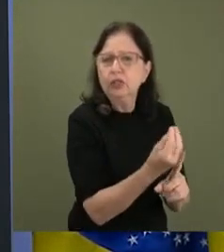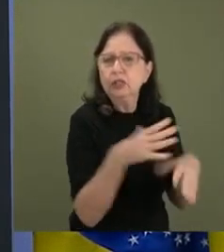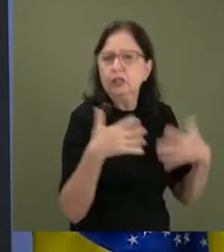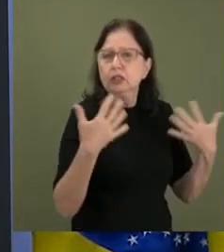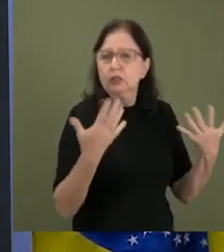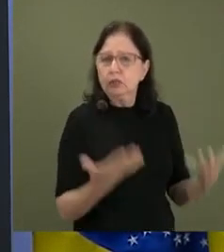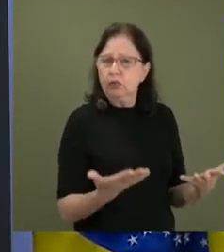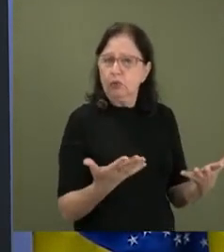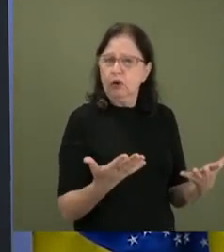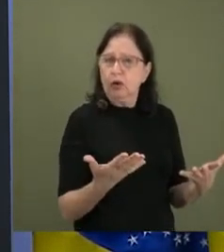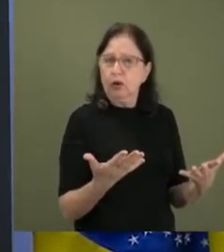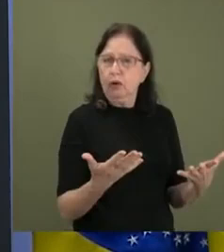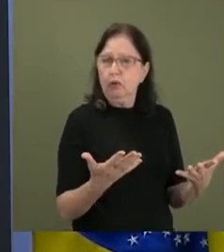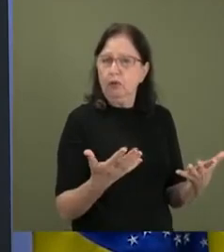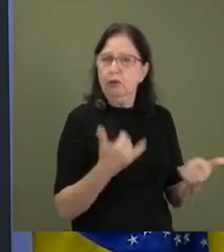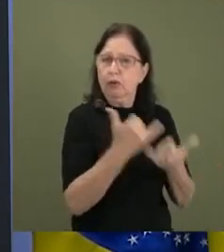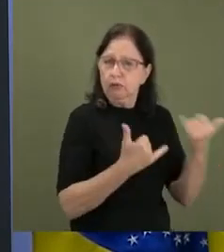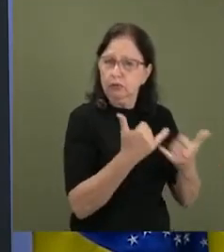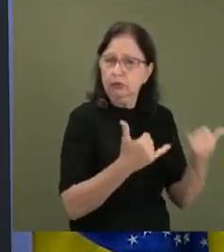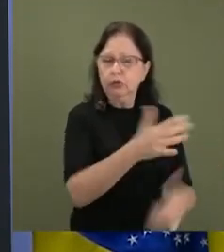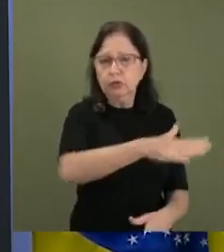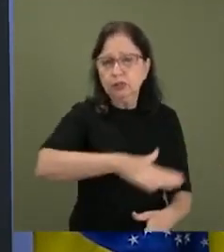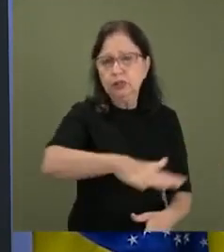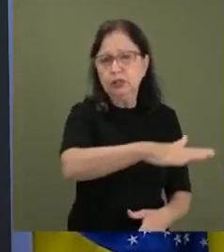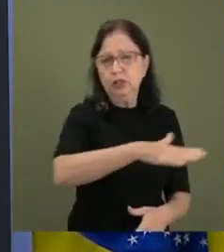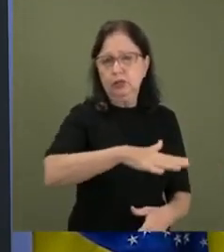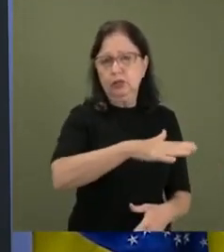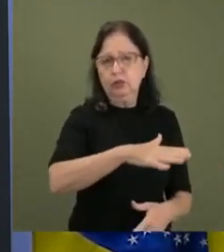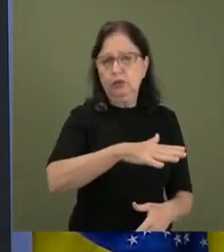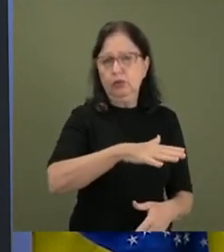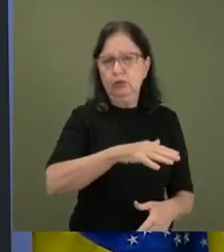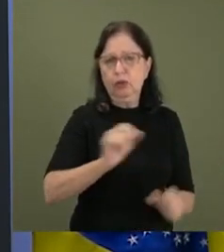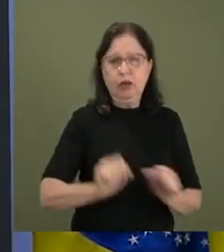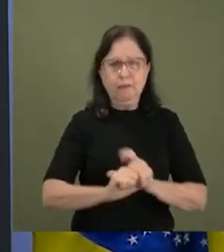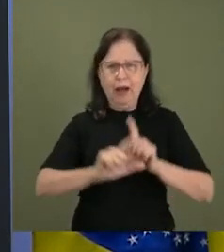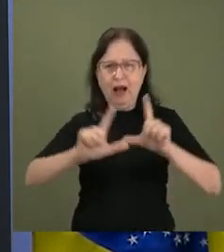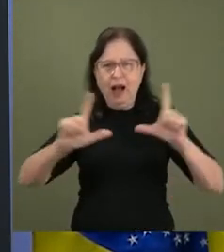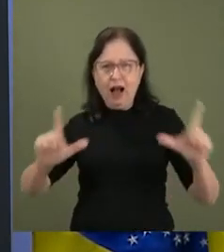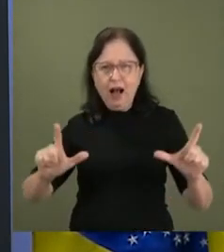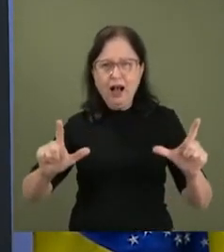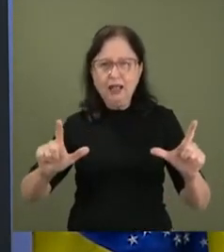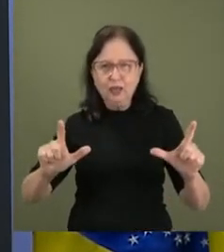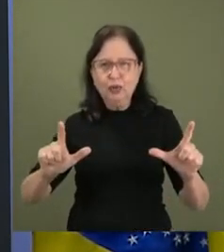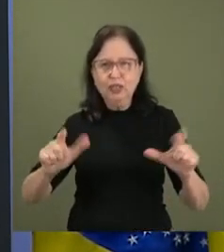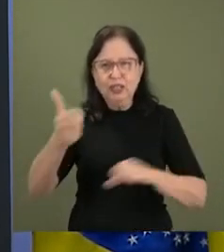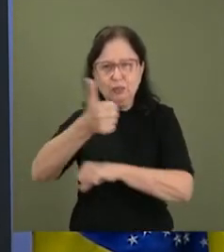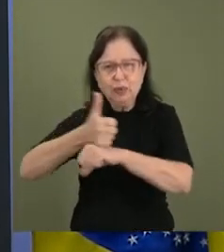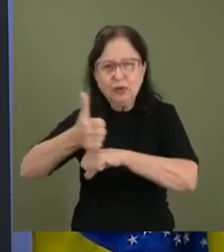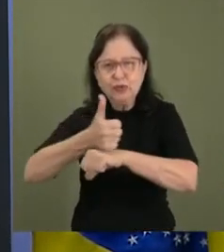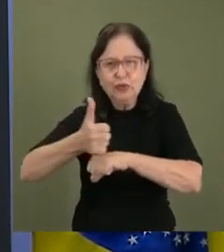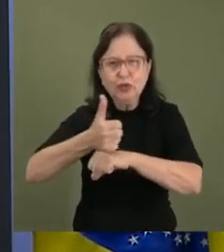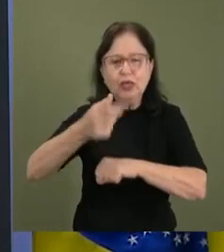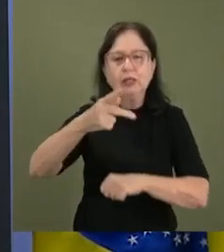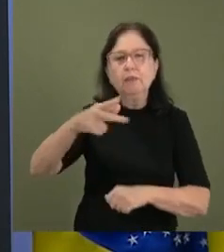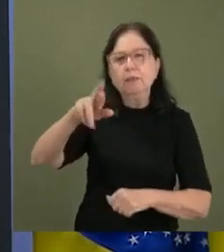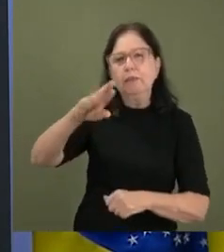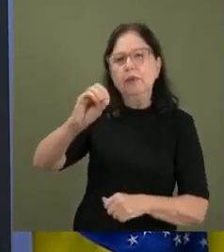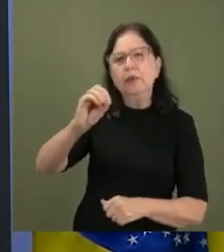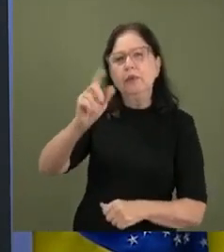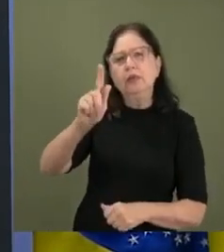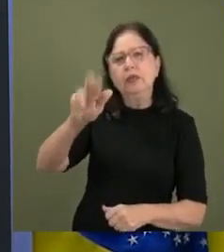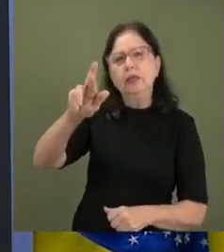maneira compõem o setor de jogos. Que não é verdade que são a maior parte programadores. Empresas de jogos tem somente 30% de